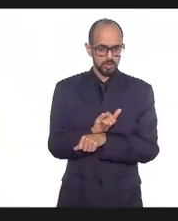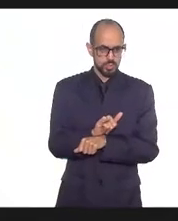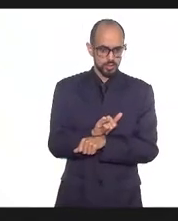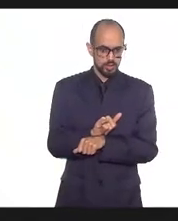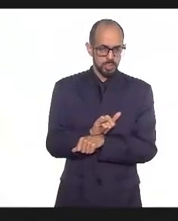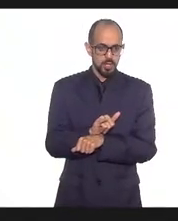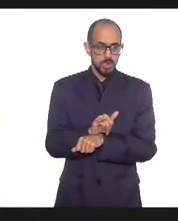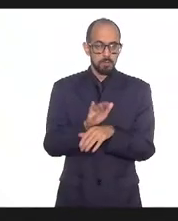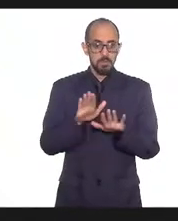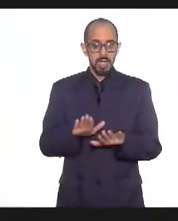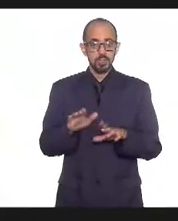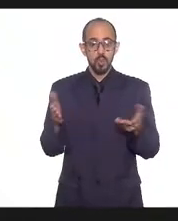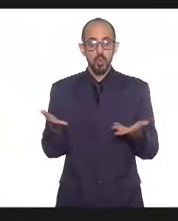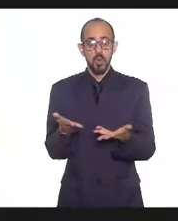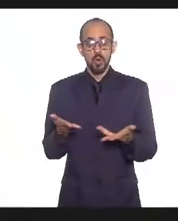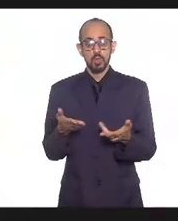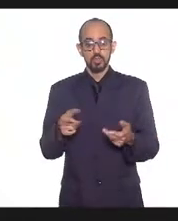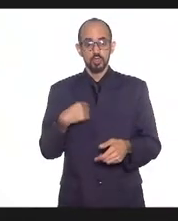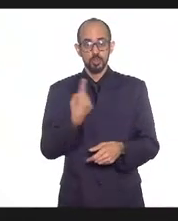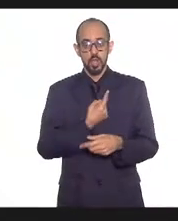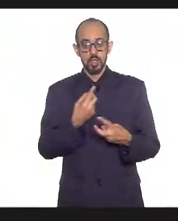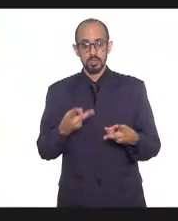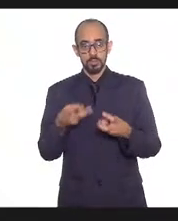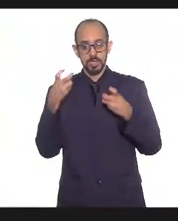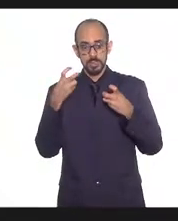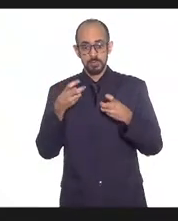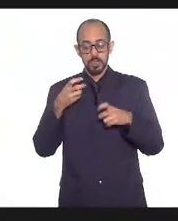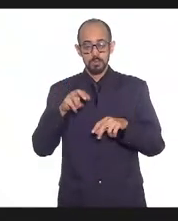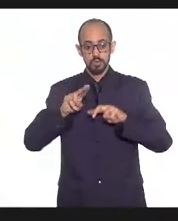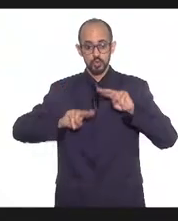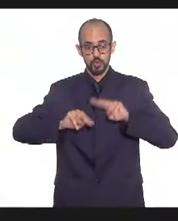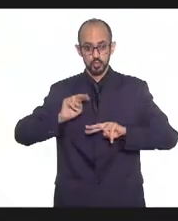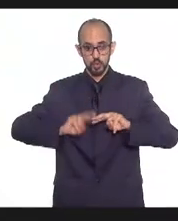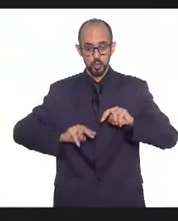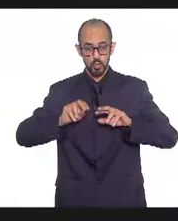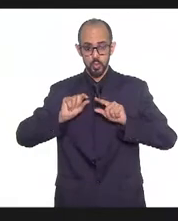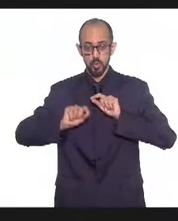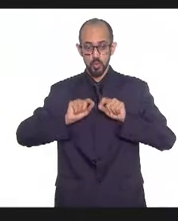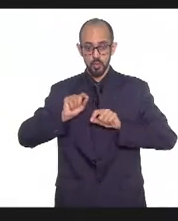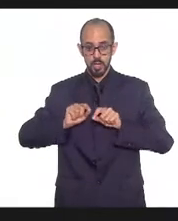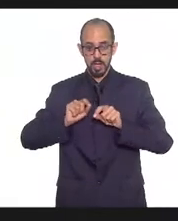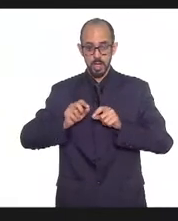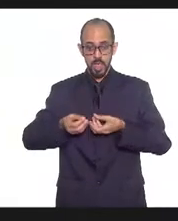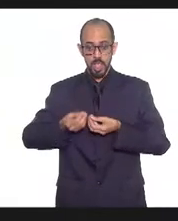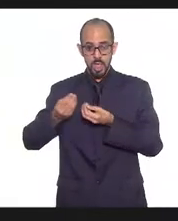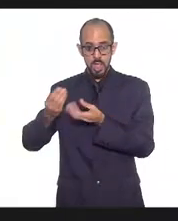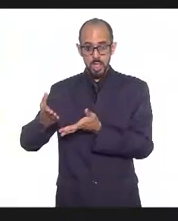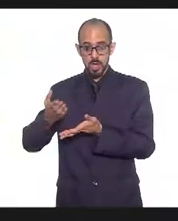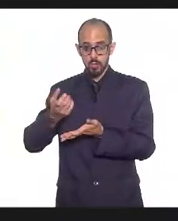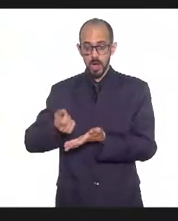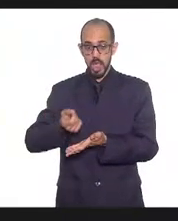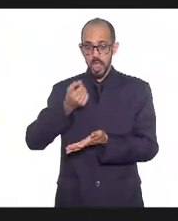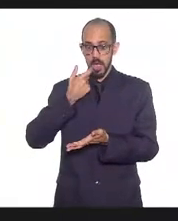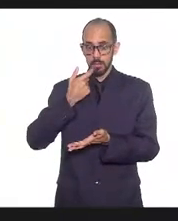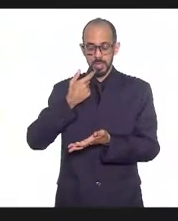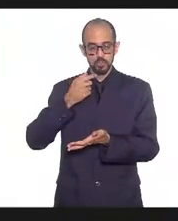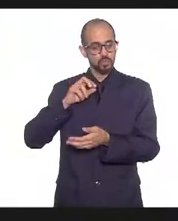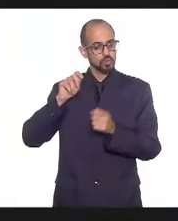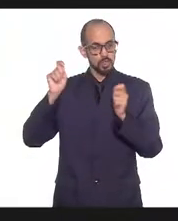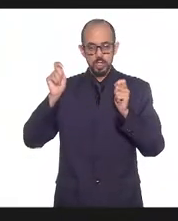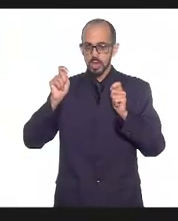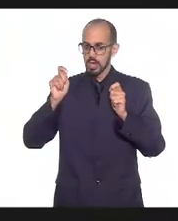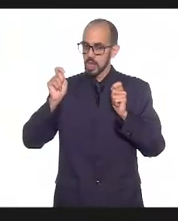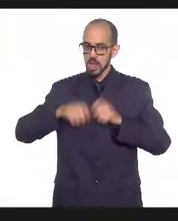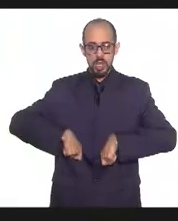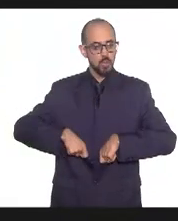gente se depara, agora no final de junho, com prescrições de medicamentos que são ineficazes